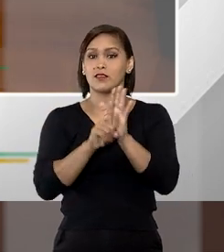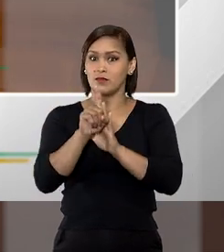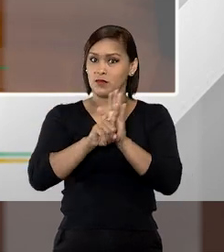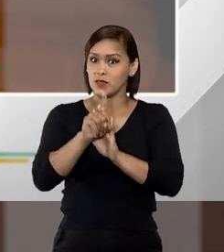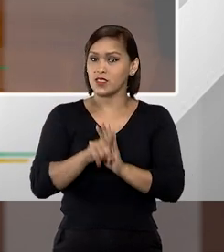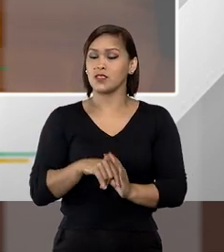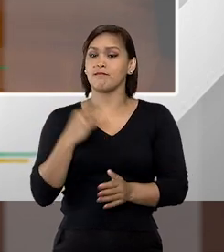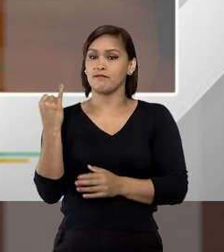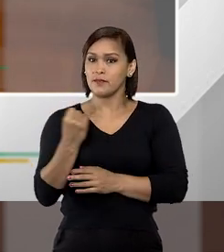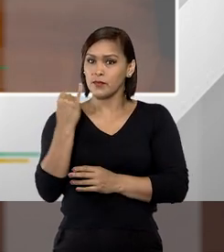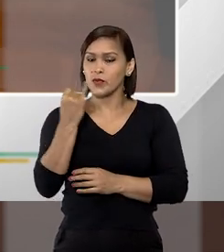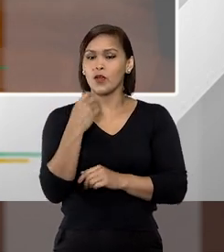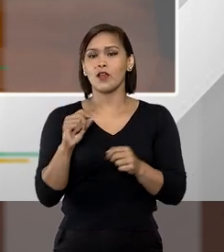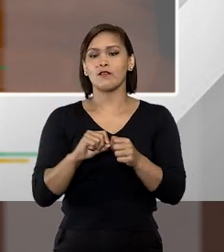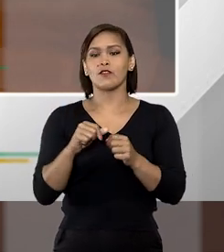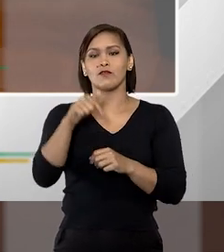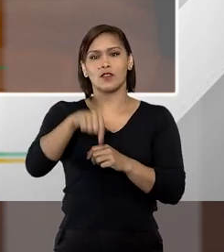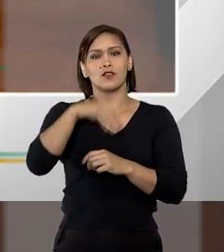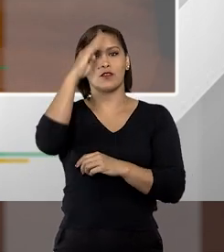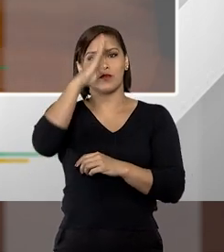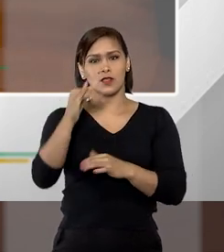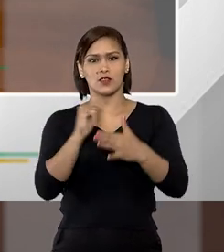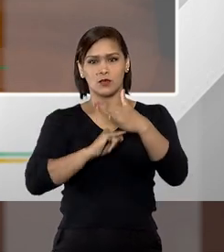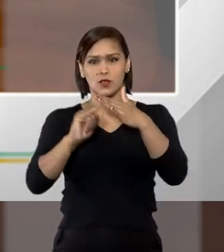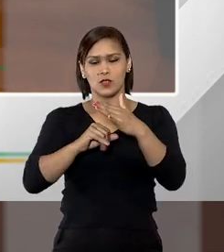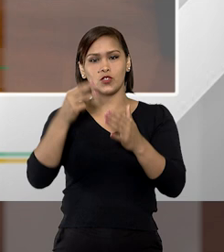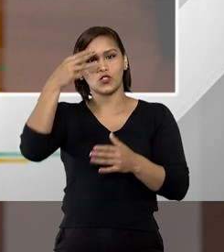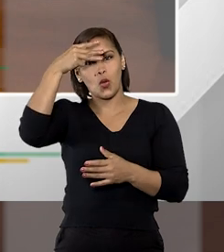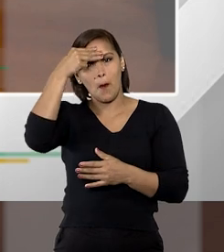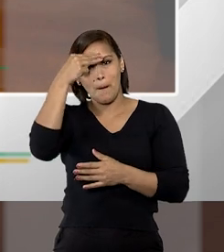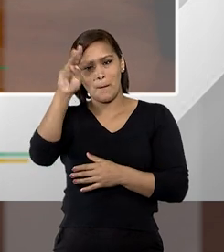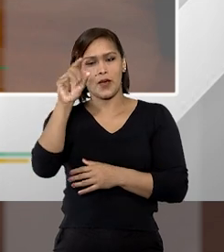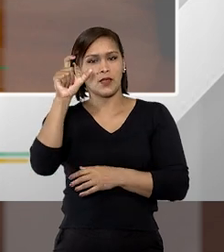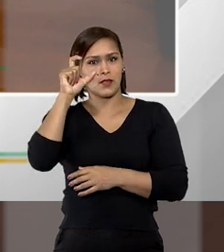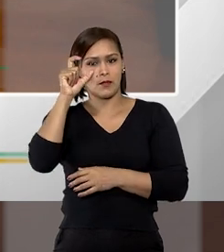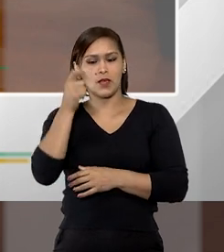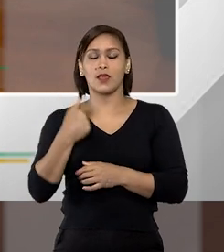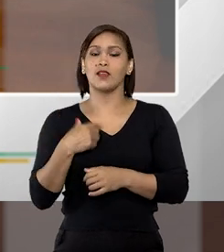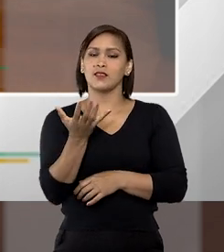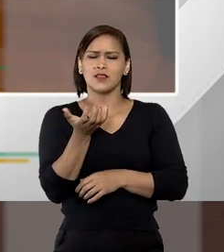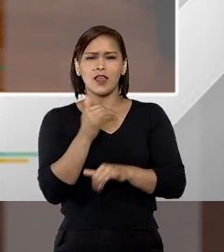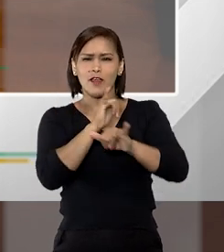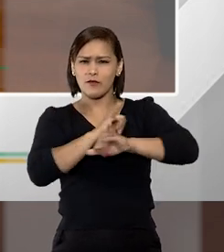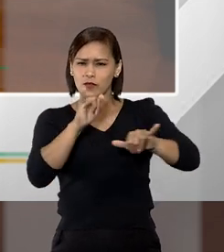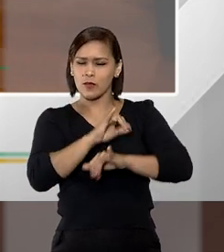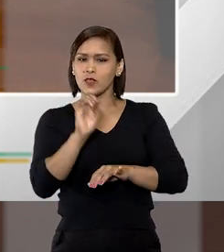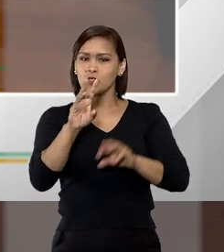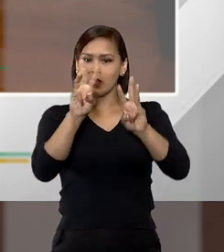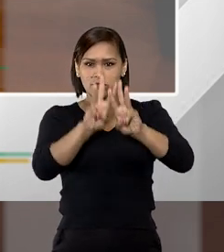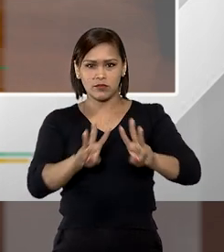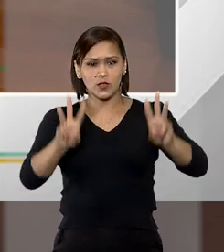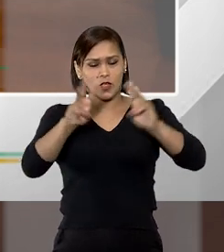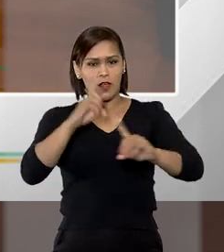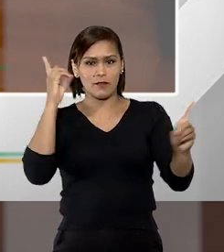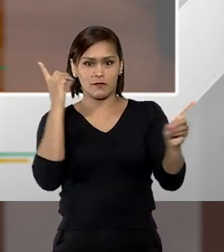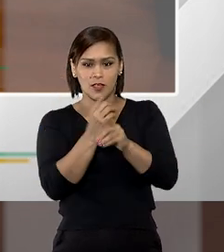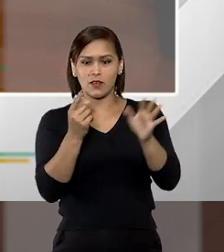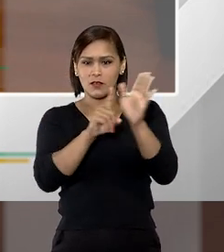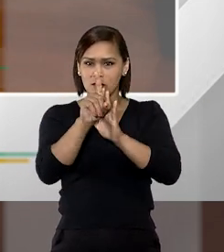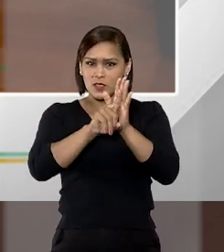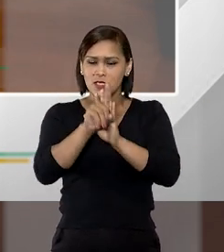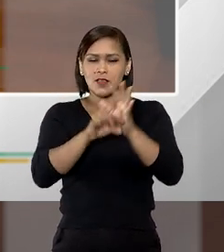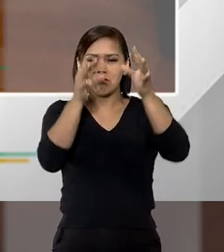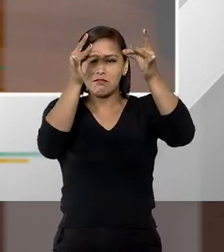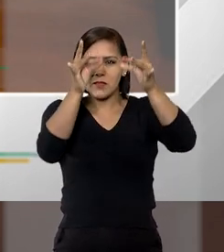muito importante que foi feita no Brasil pelo Instituto Maria da Penha, né, quem quiser informação, basta ir lá no site e vai encontrar essa pesquisa de uma